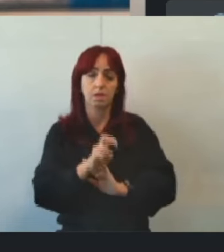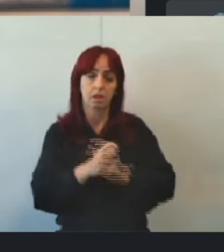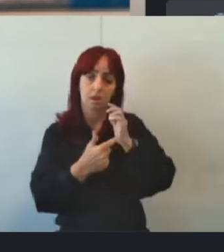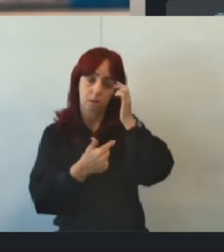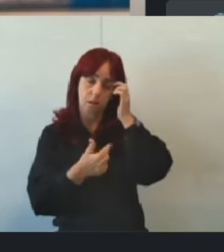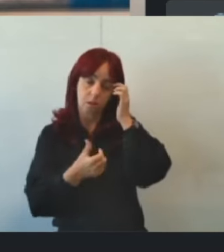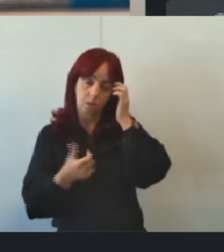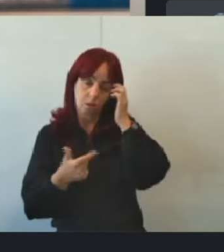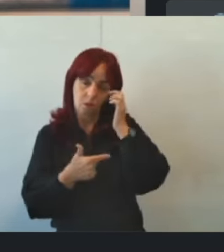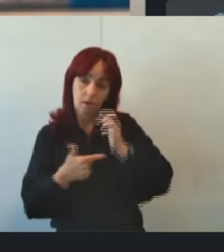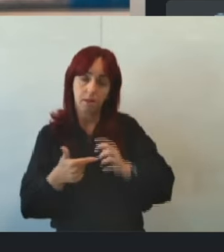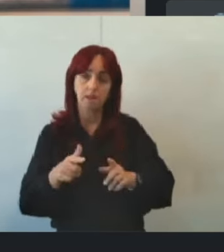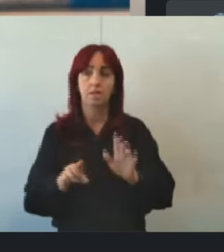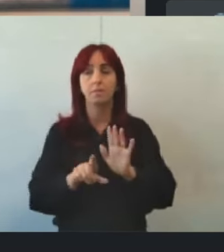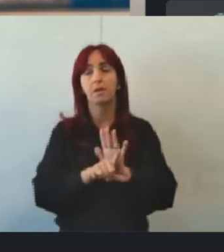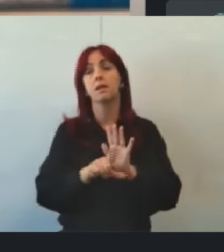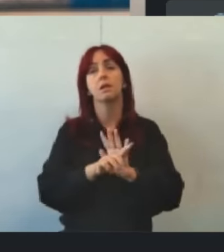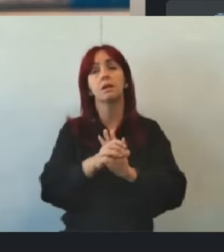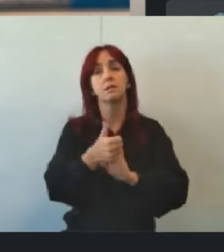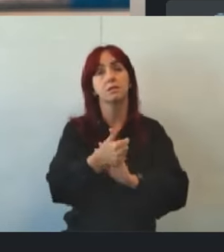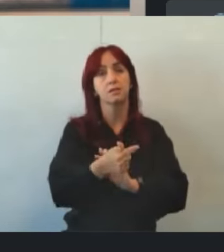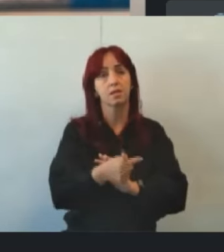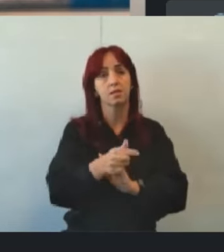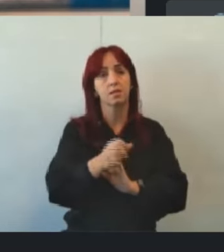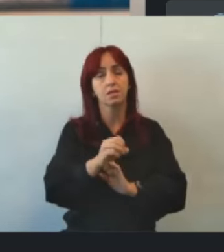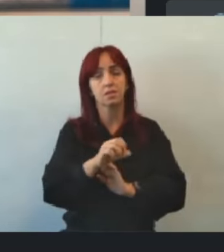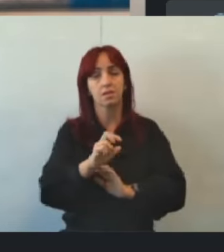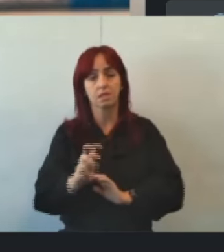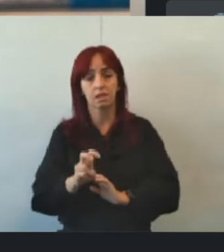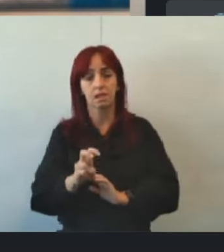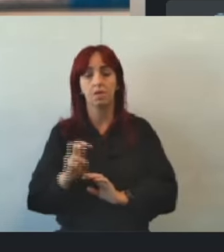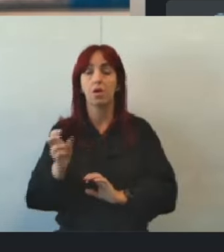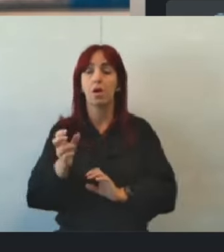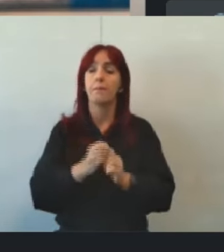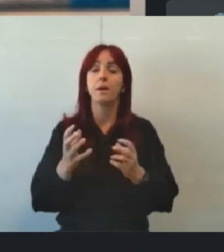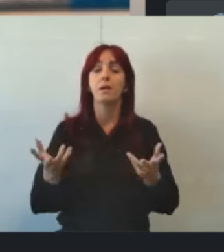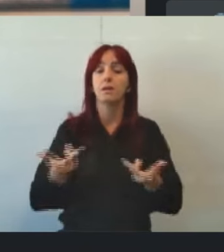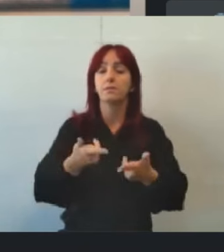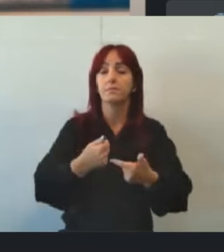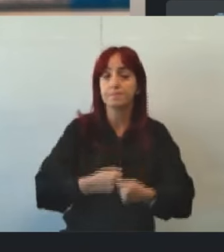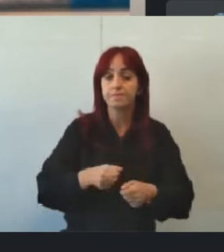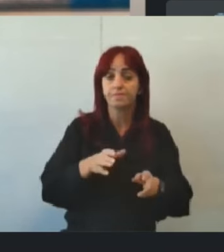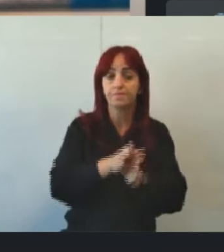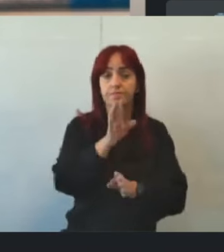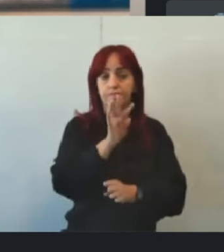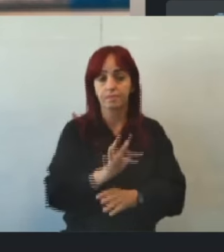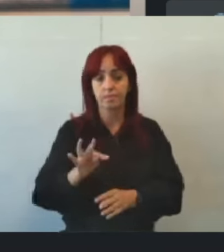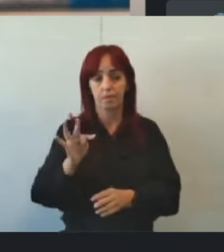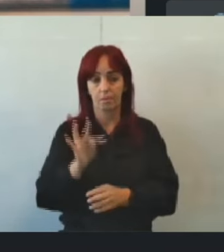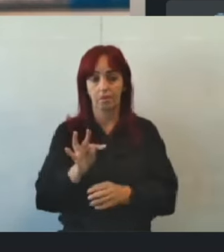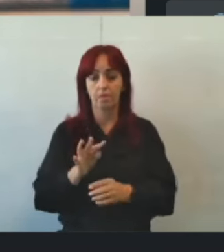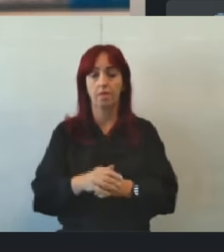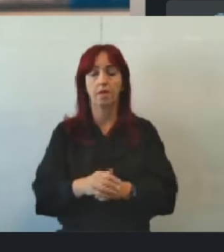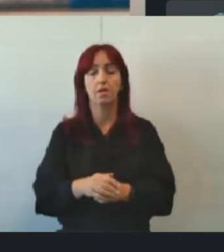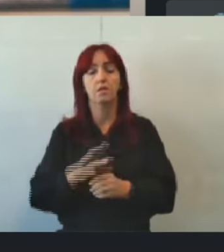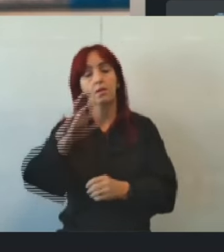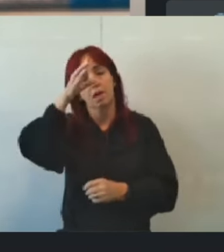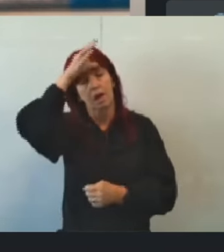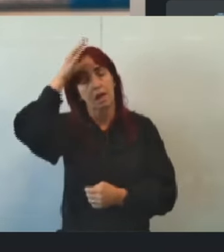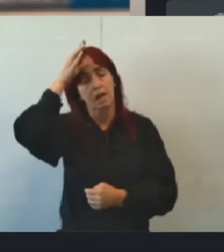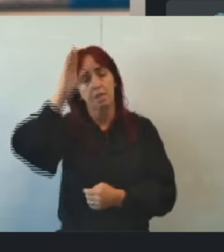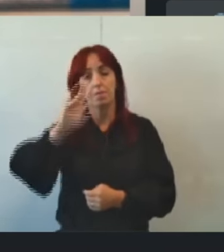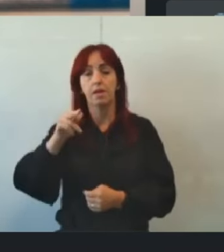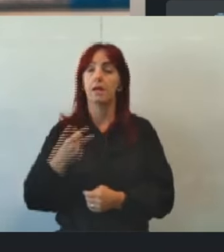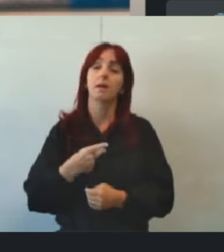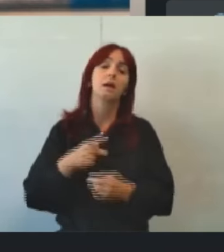.705 para aprimorar os serviços prestados pelos conselhos tutelares do município. Então, a Câmara Municipal de Belo Horizonte decreta ali, no